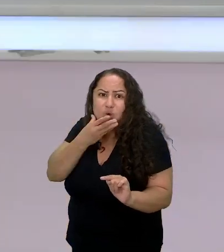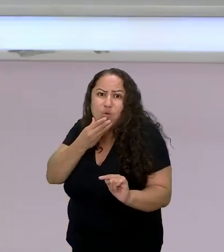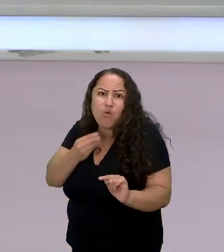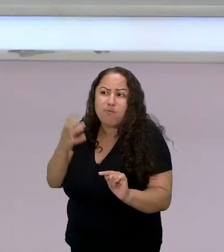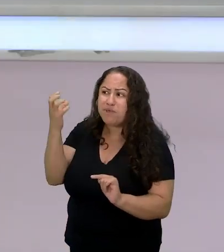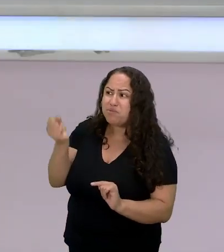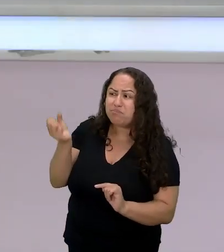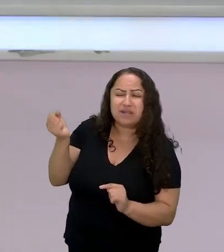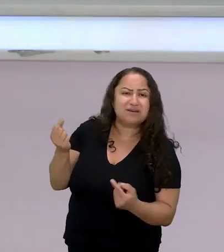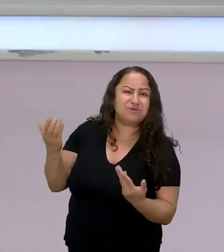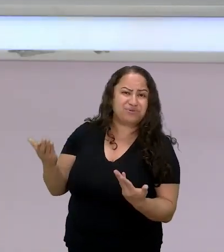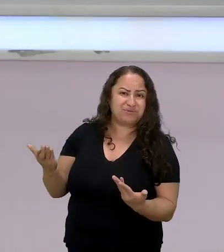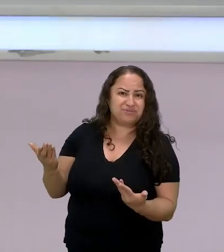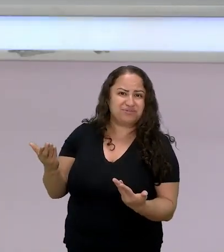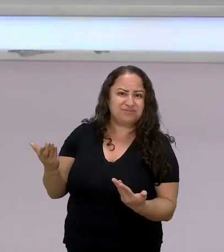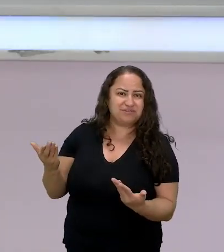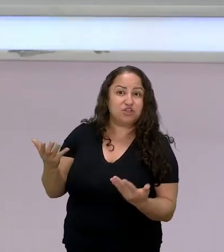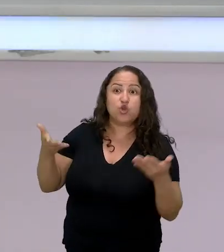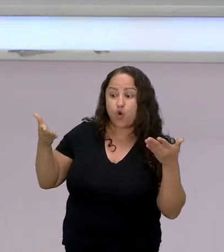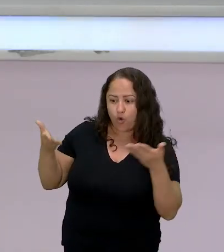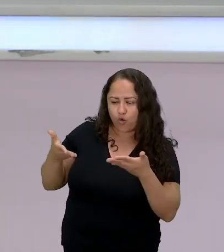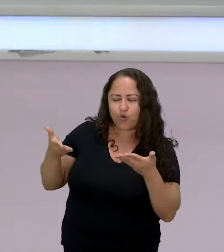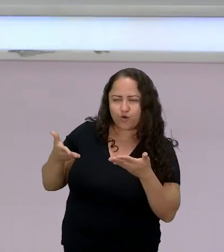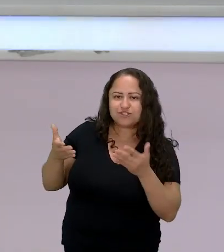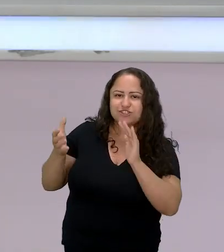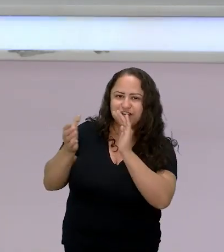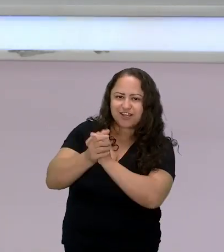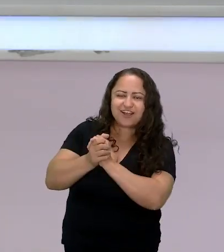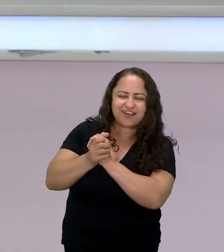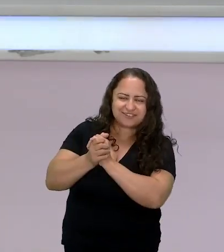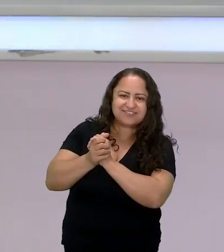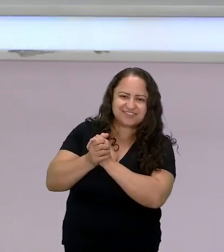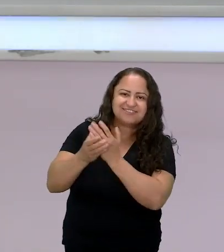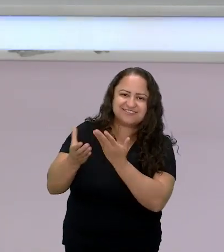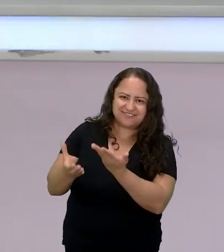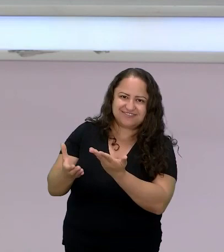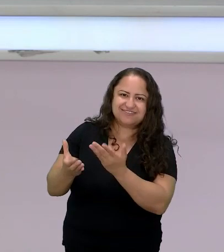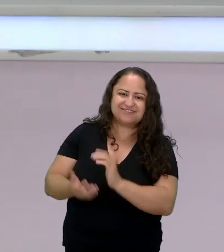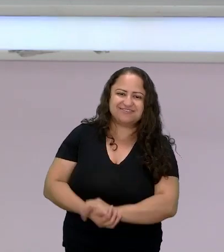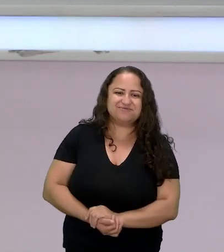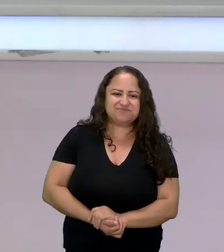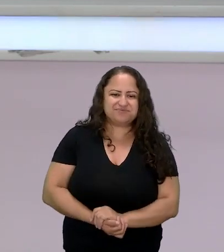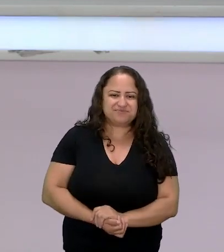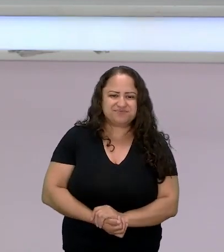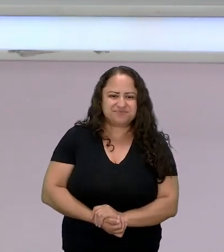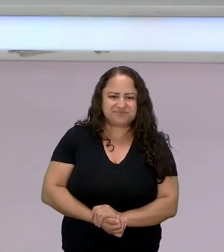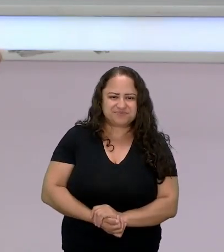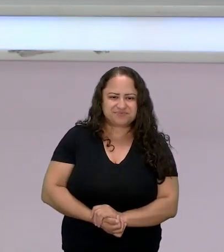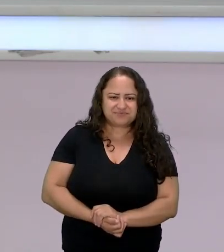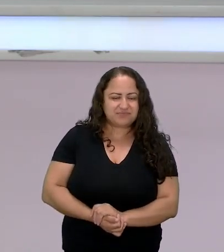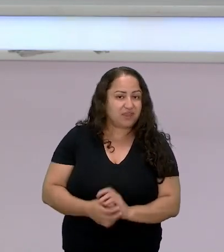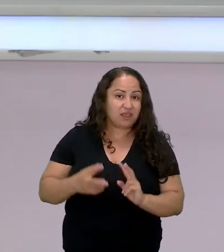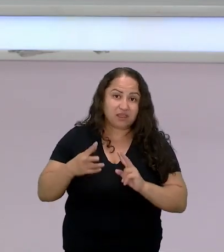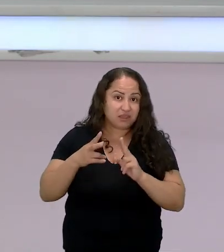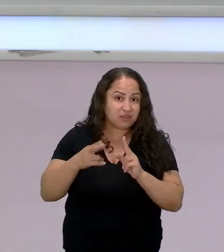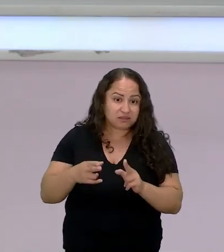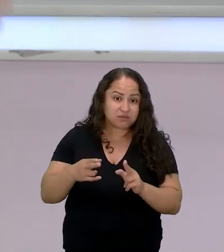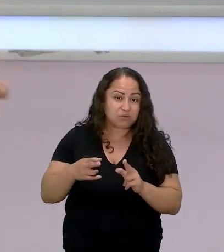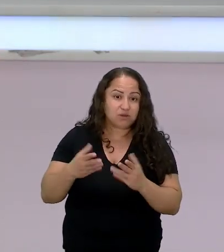e com quem ela está casada até hoje e a mesma coisa